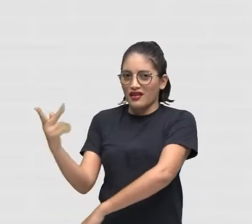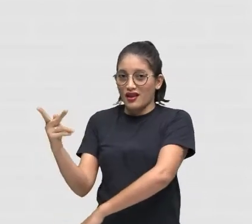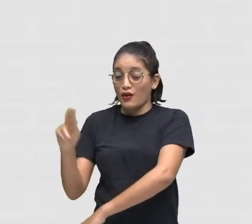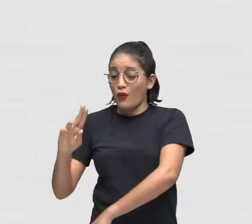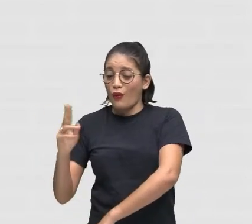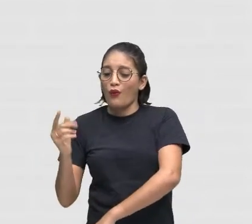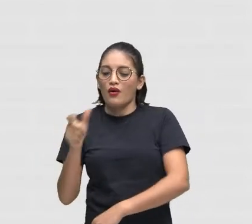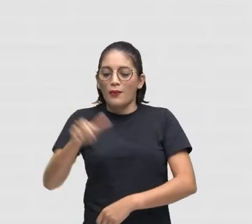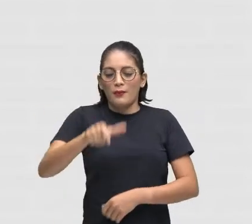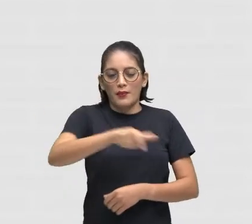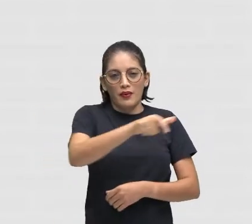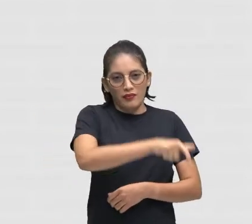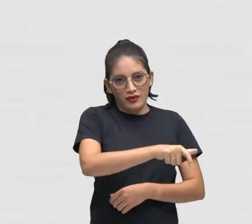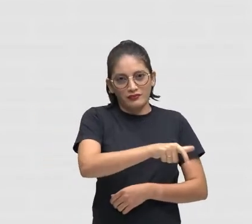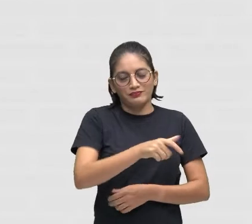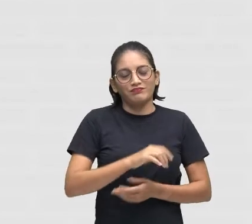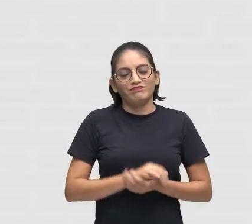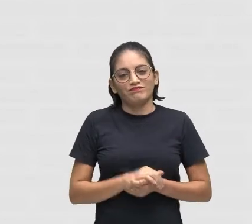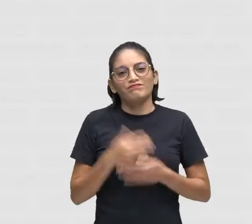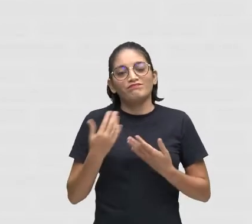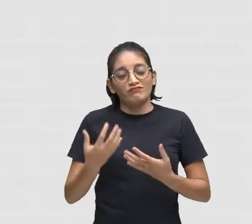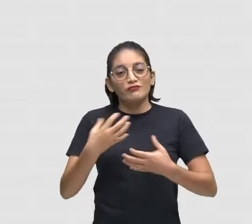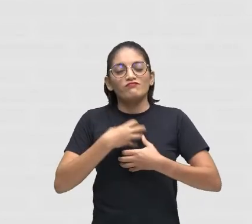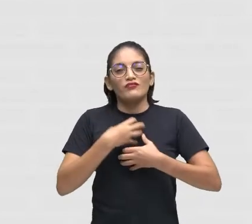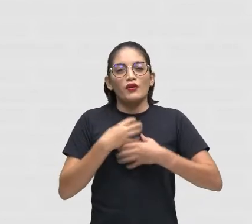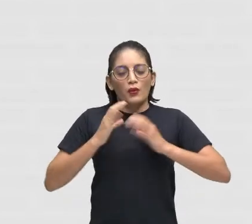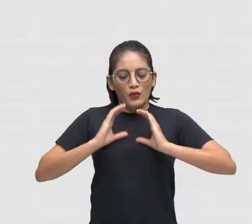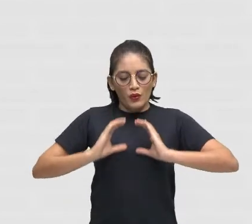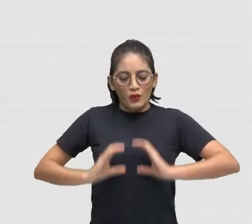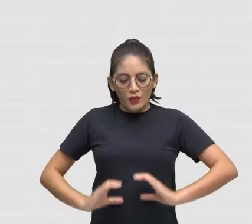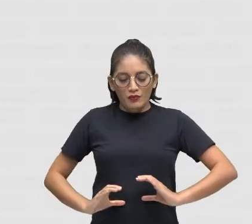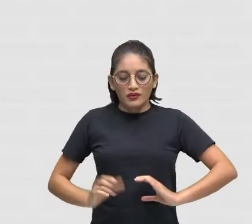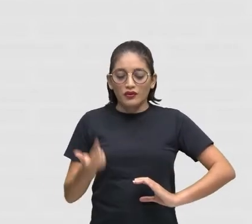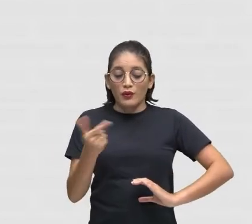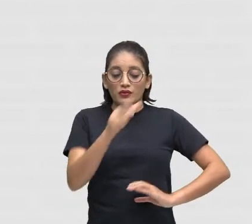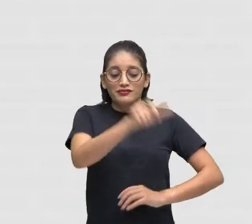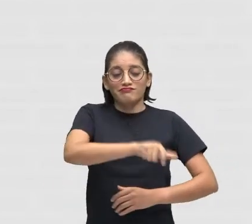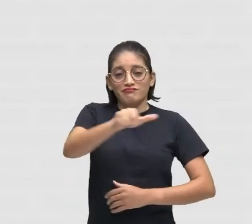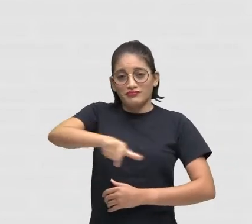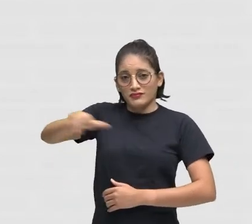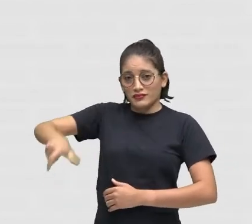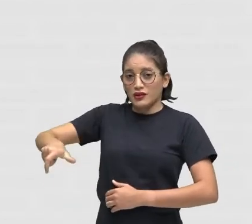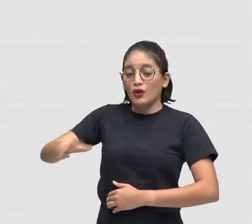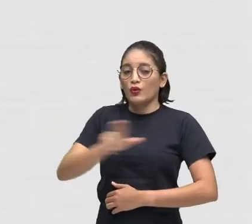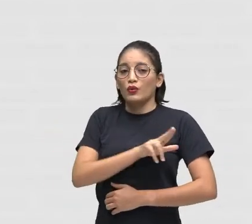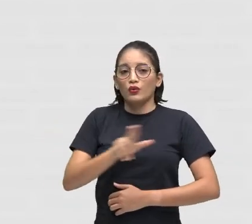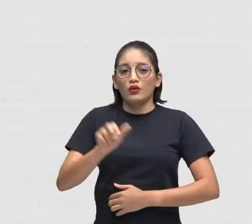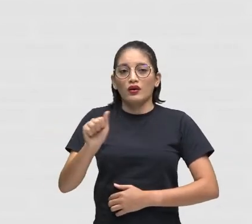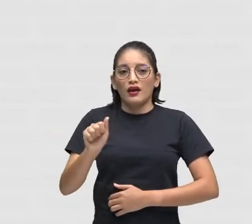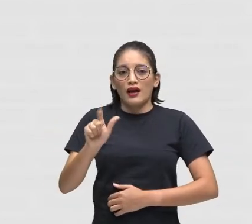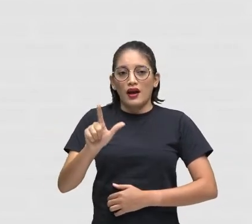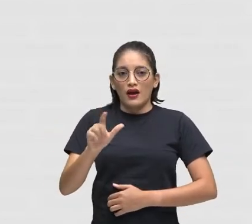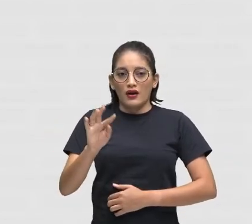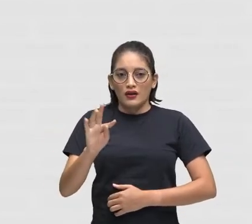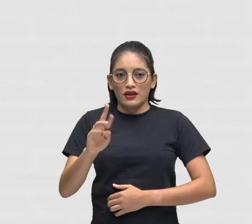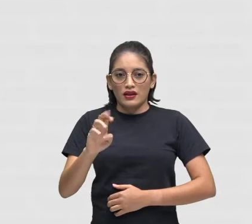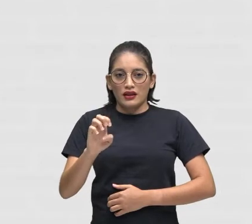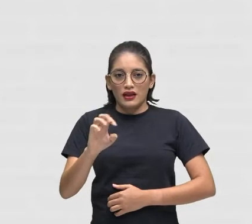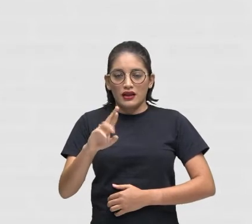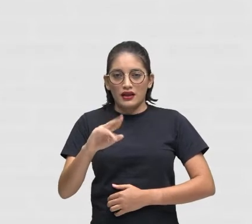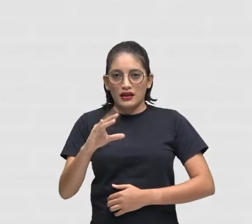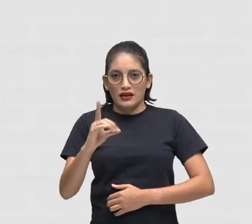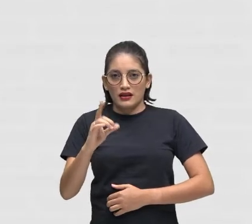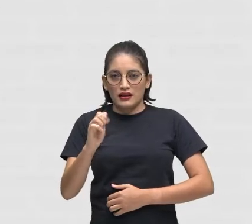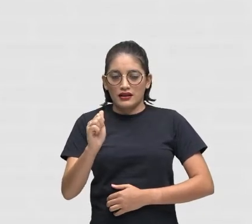Então Esse impacto Do nosso comportamento Nos outros Nós chamamos De alteridade Abrir